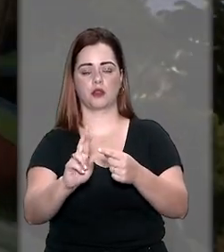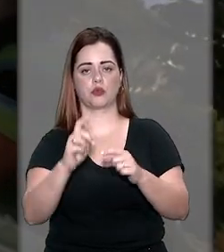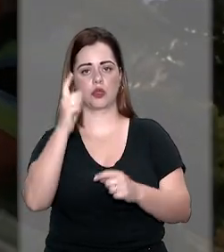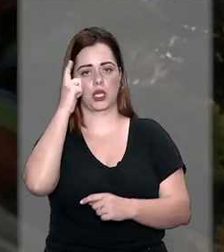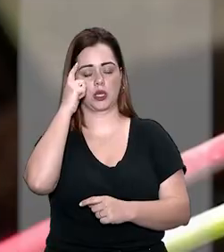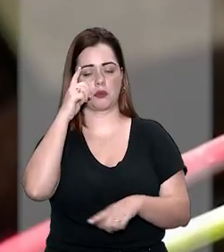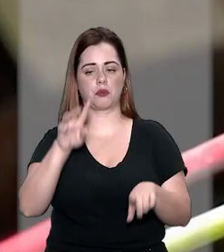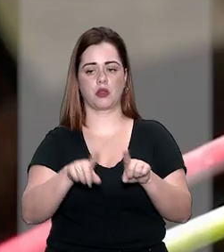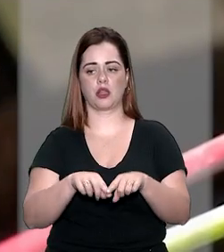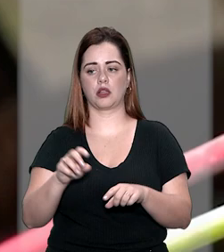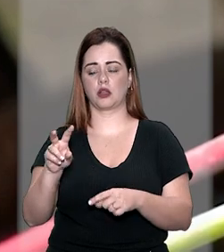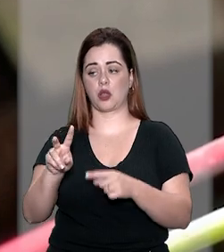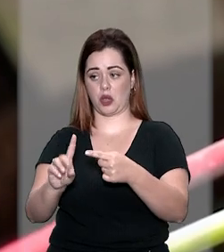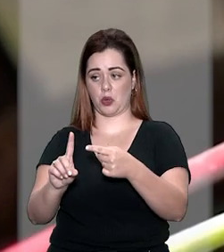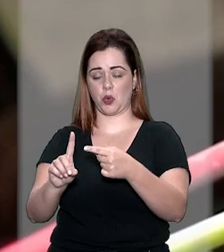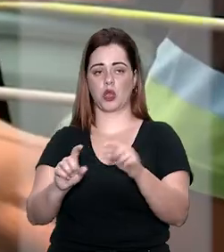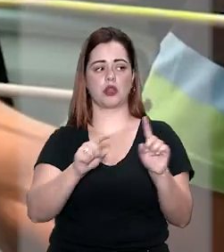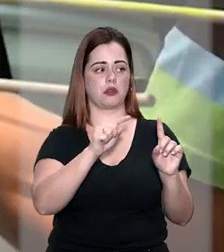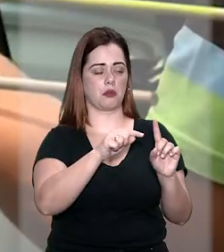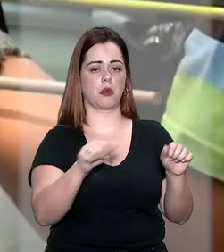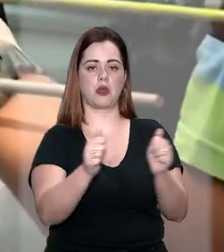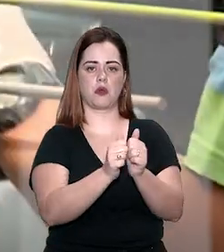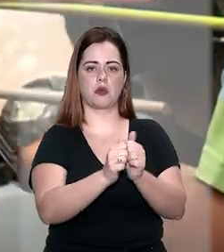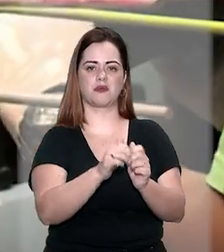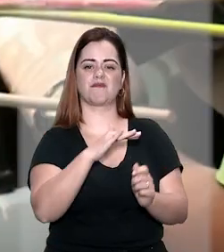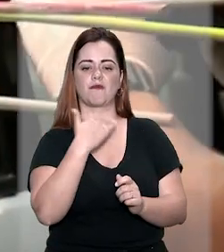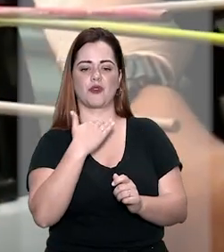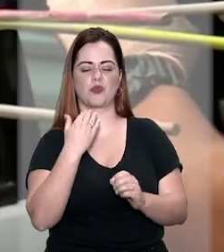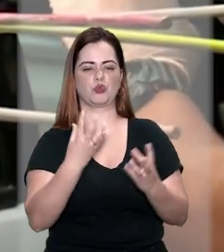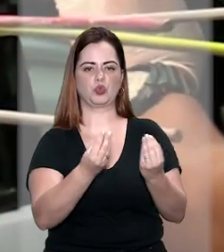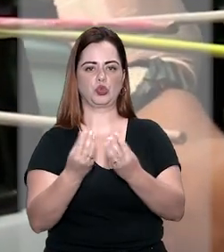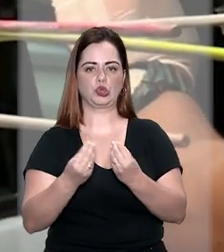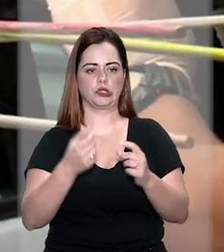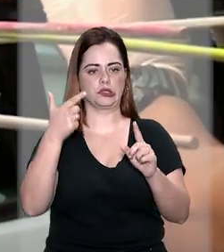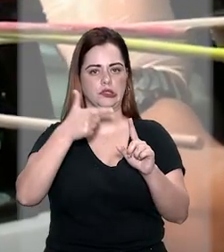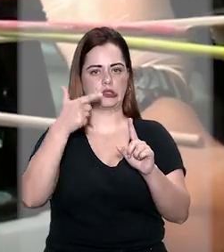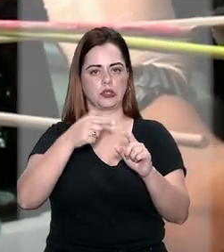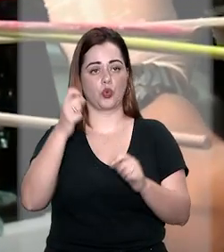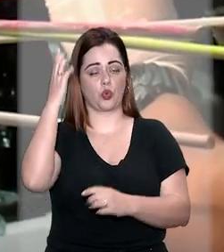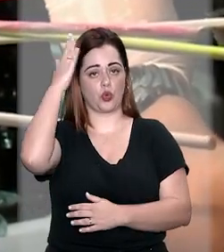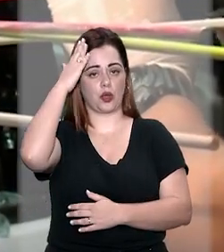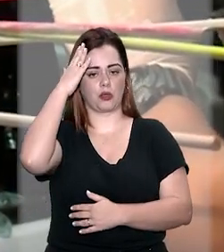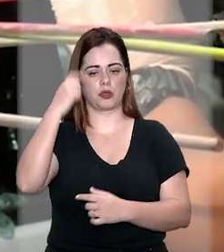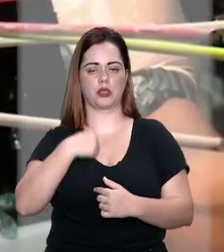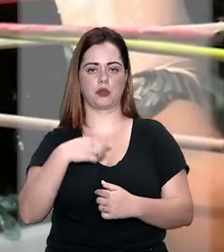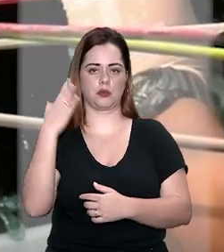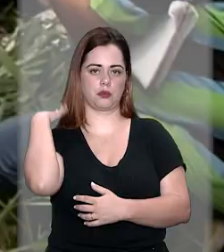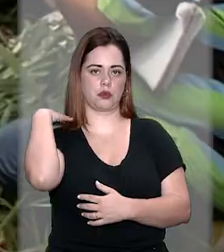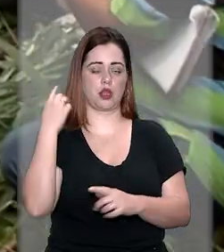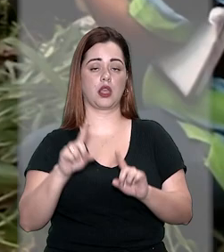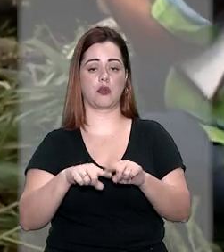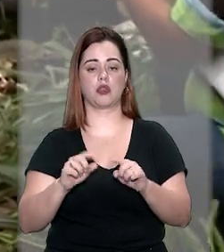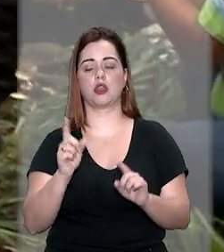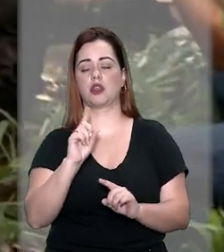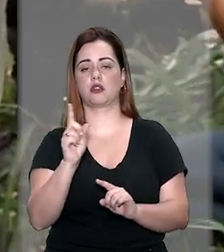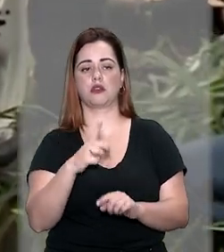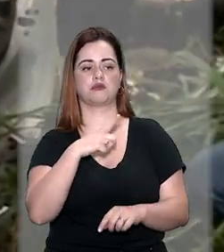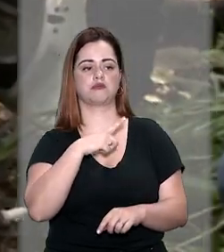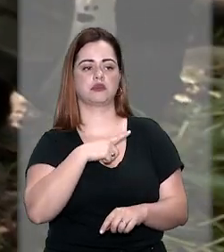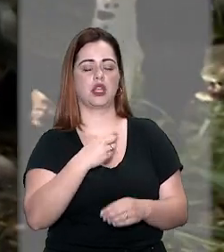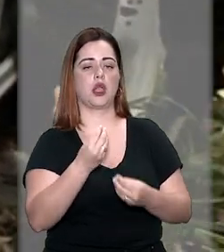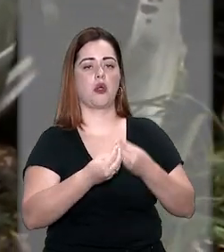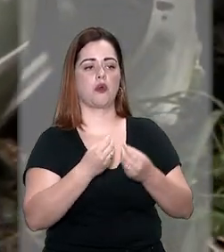lembrou ainda que ela e o motorista foram executados com vários tiros na cabeça e nas costas, o que revela que não